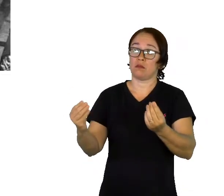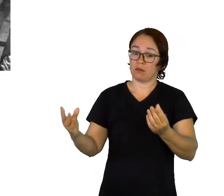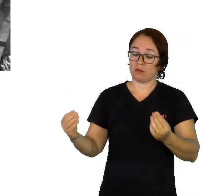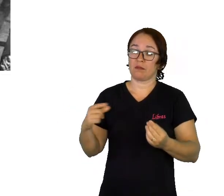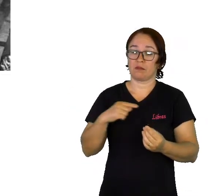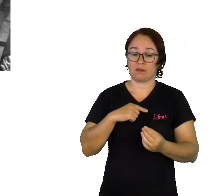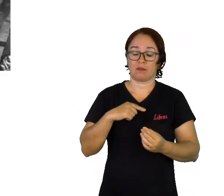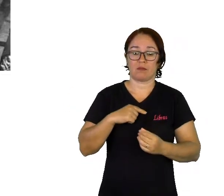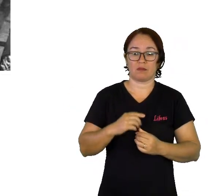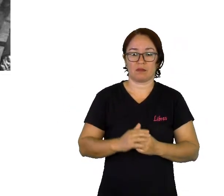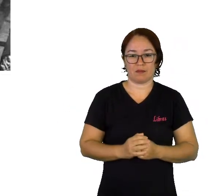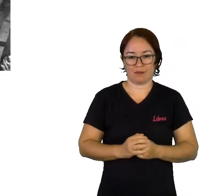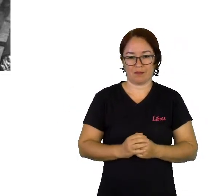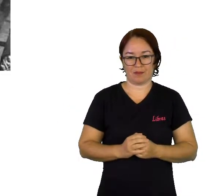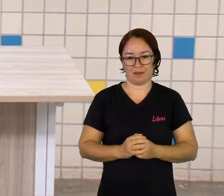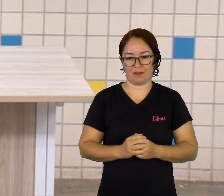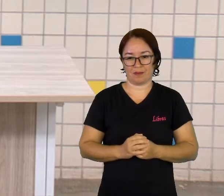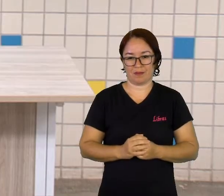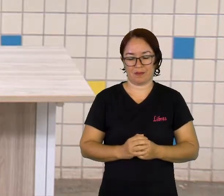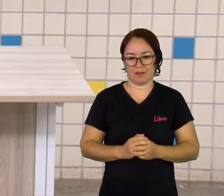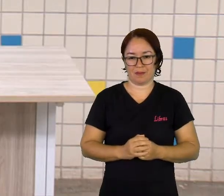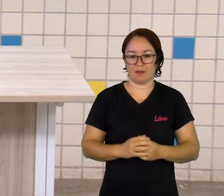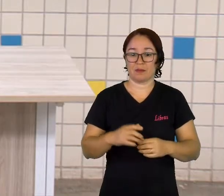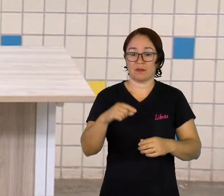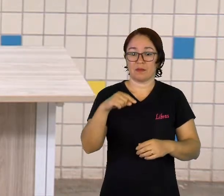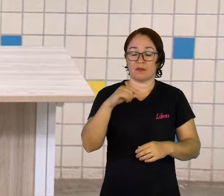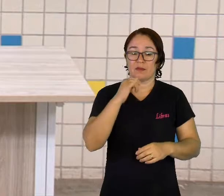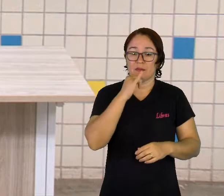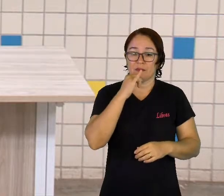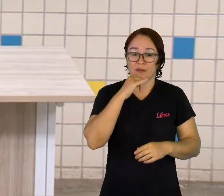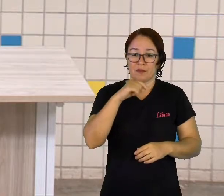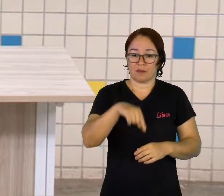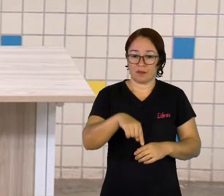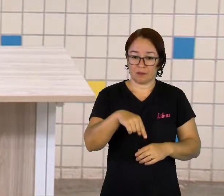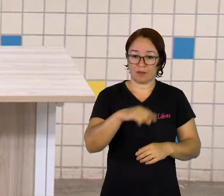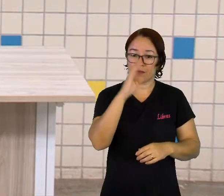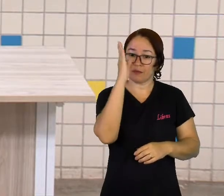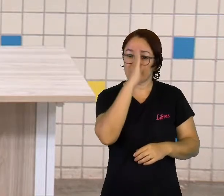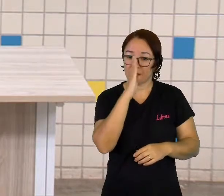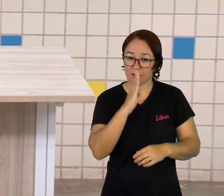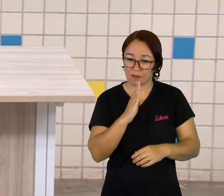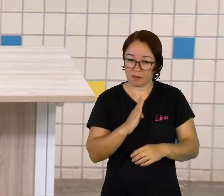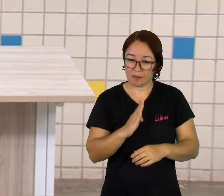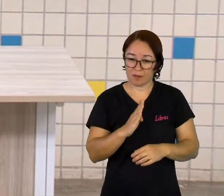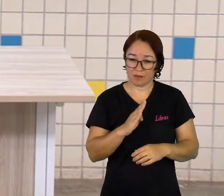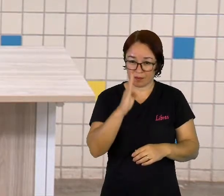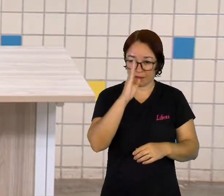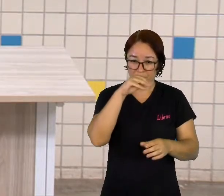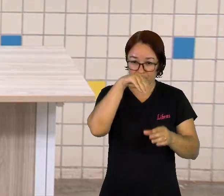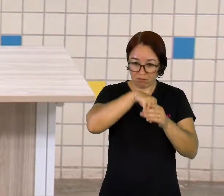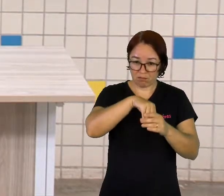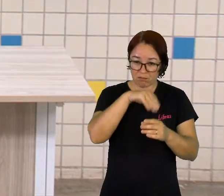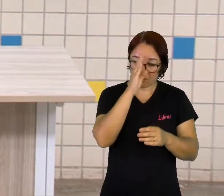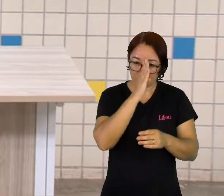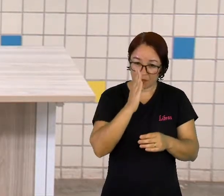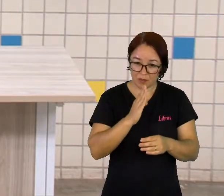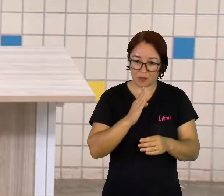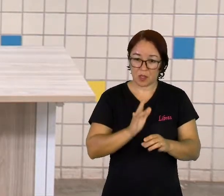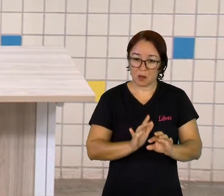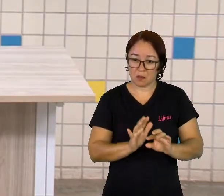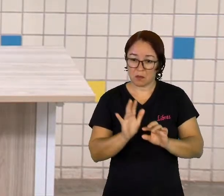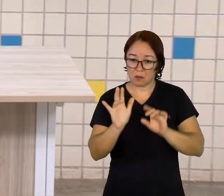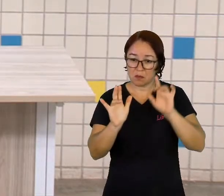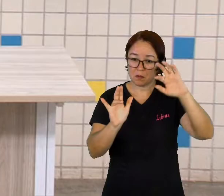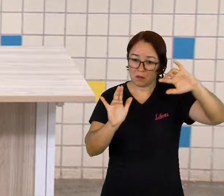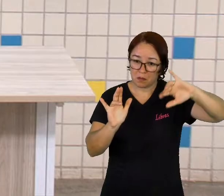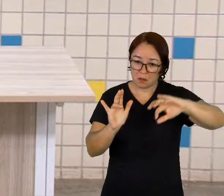As migrações internas ou interregionais do Brasil é quando o processo migratório ocorre